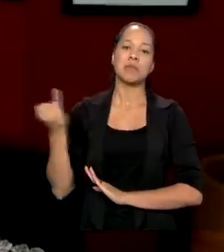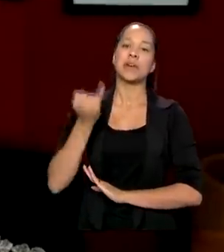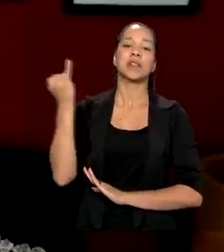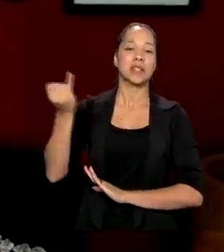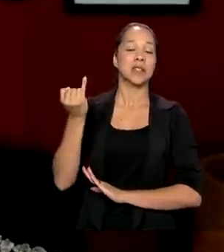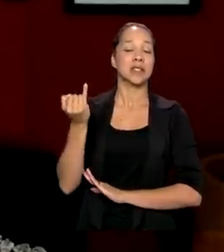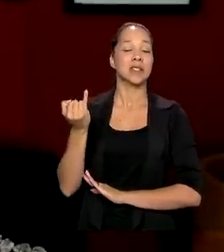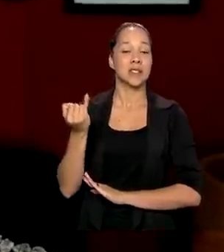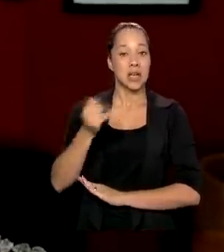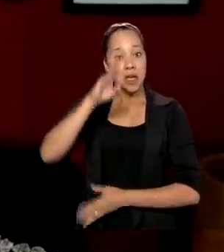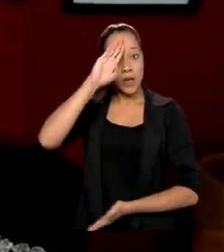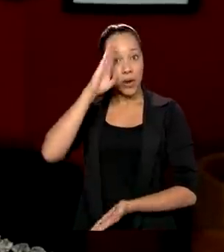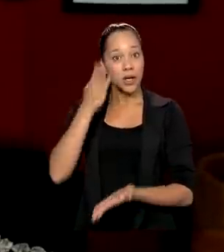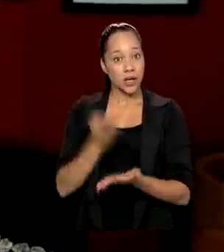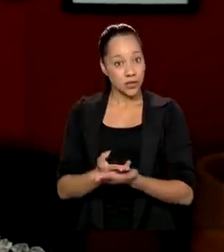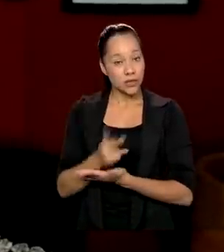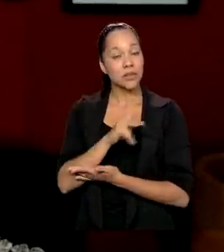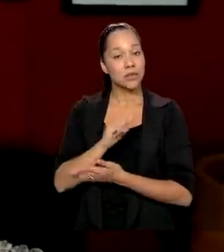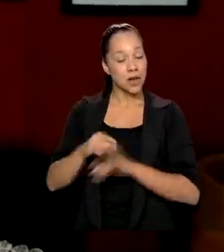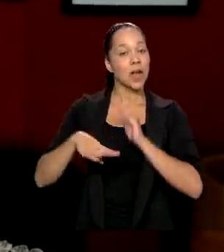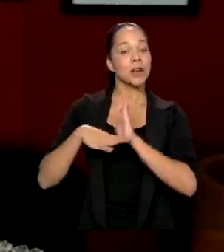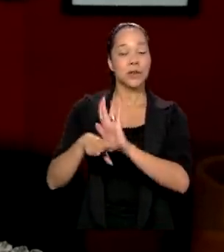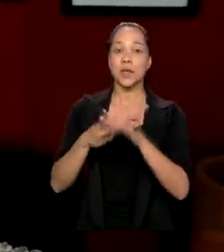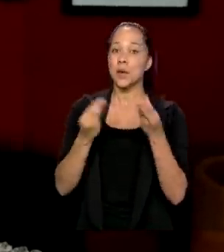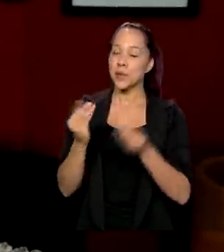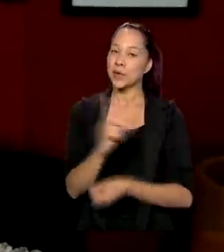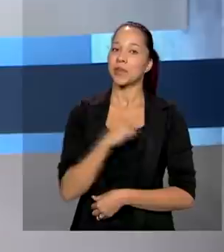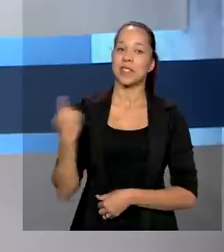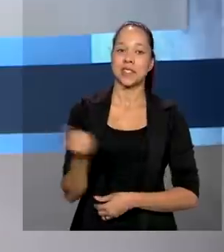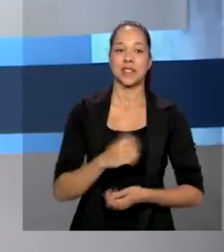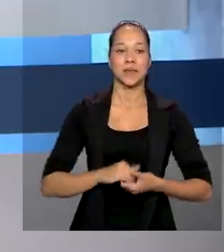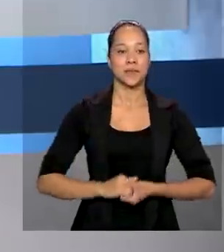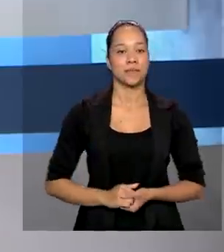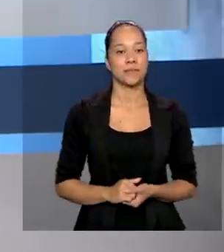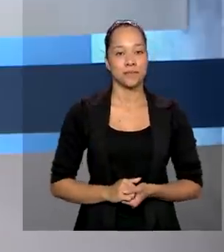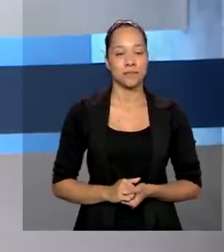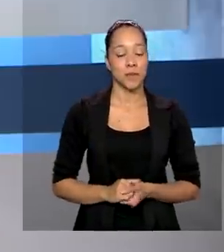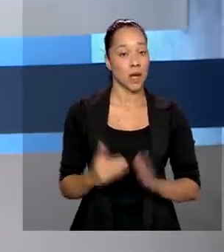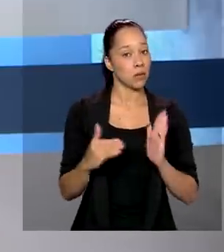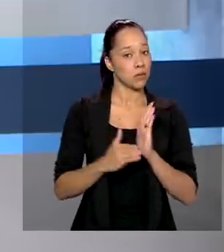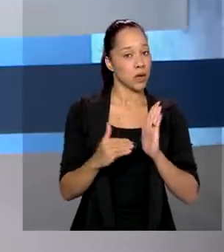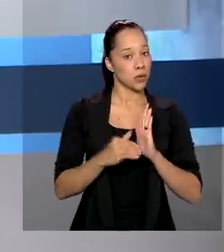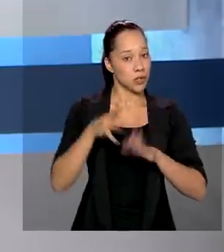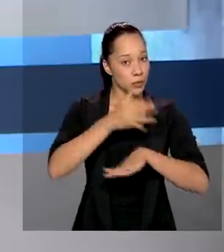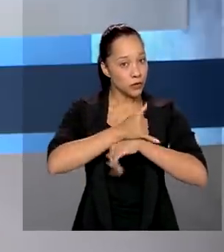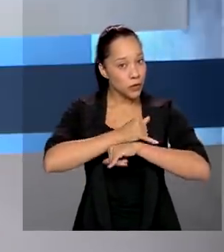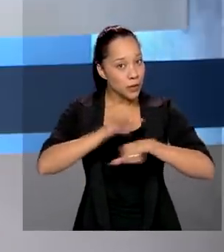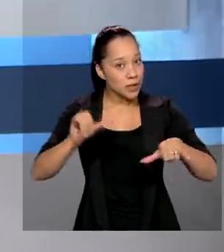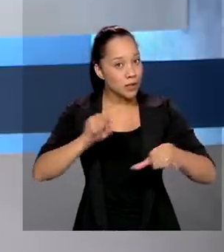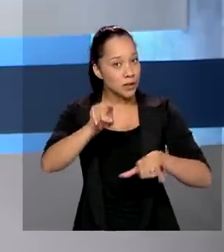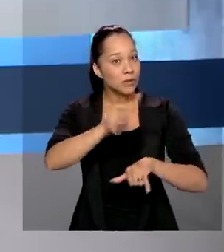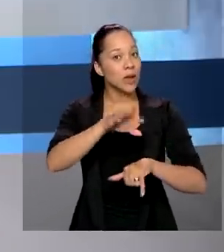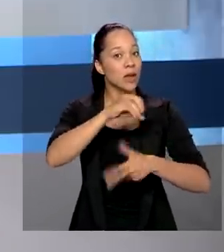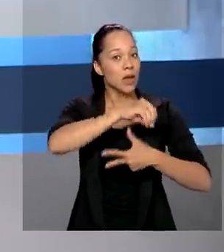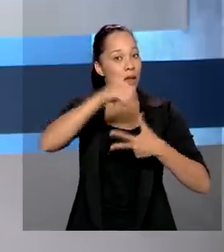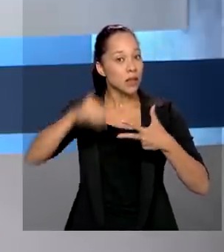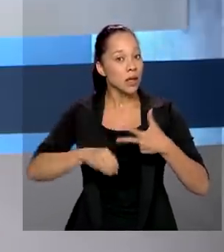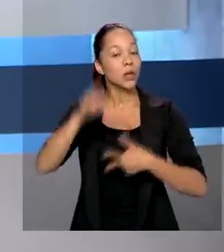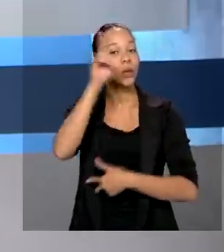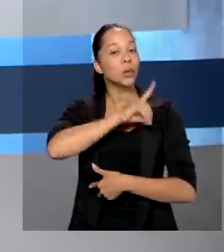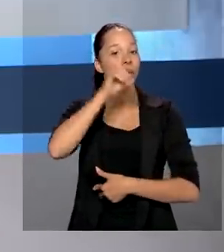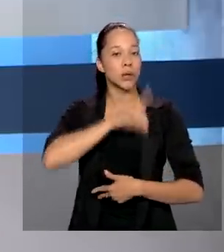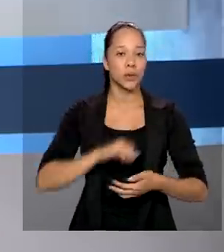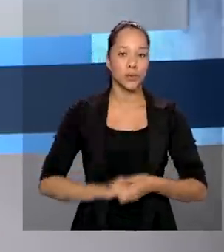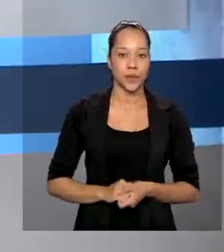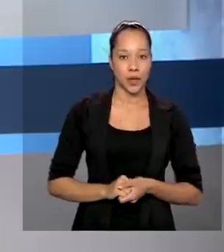acredito realmente que vai ajudar muito a gente. Uma última informação para quem vai fazer o Enem domingo.